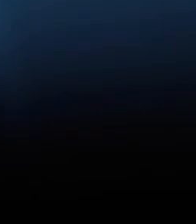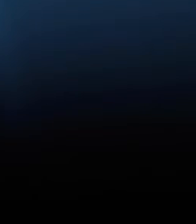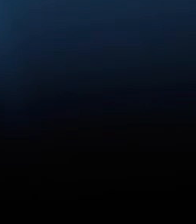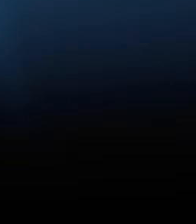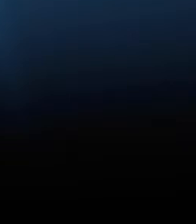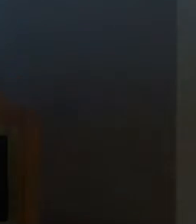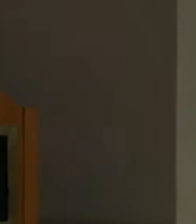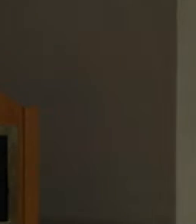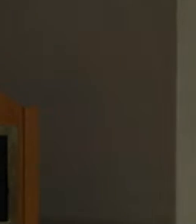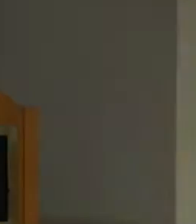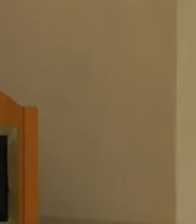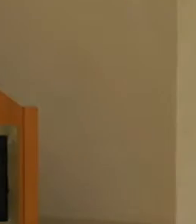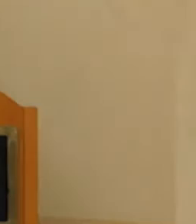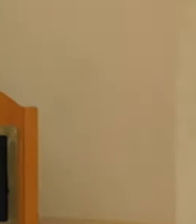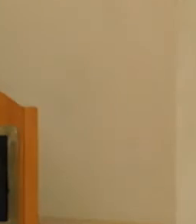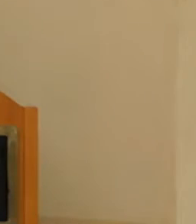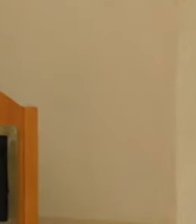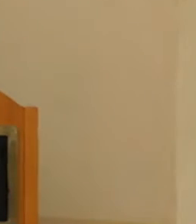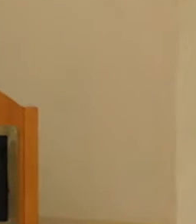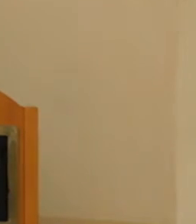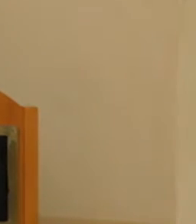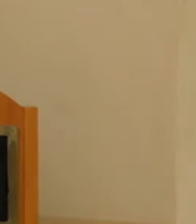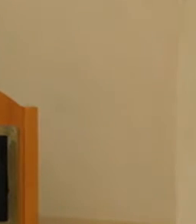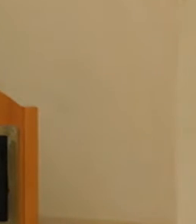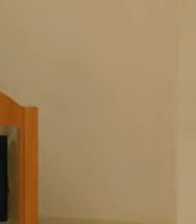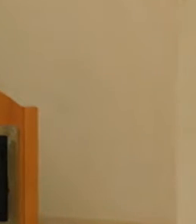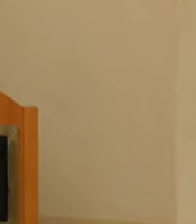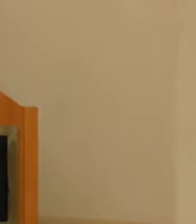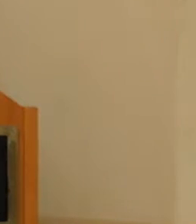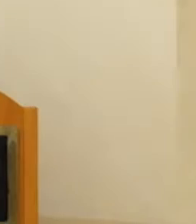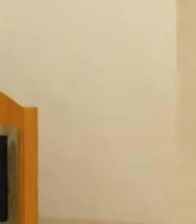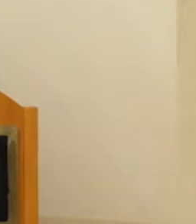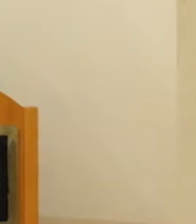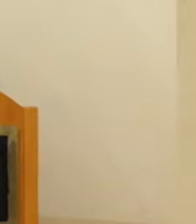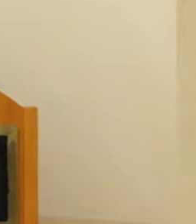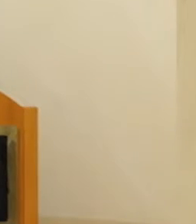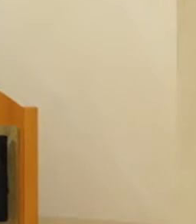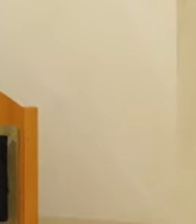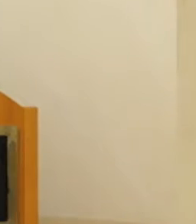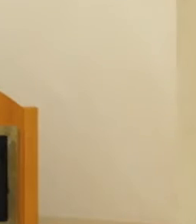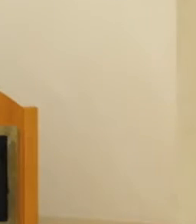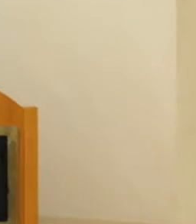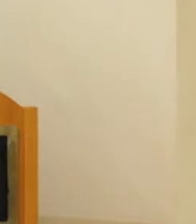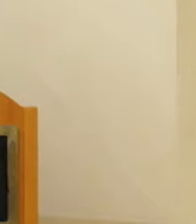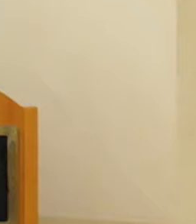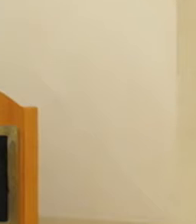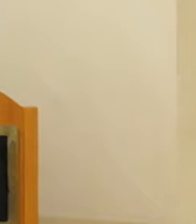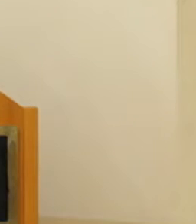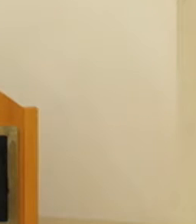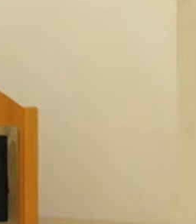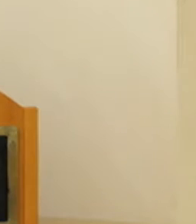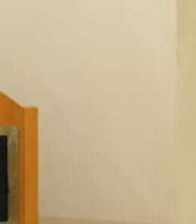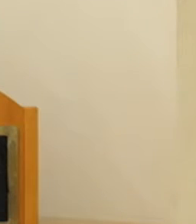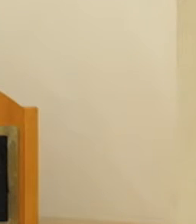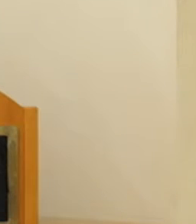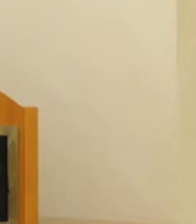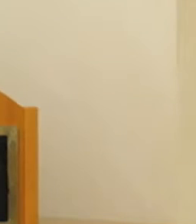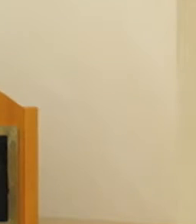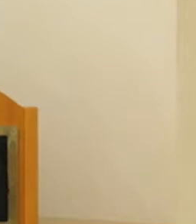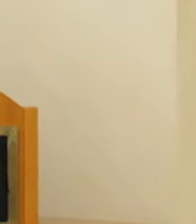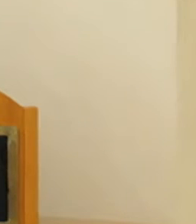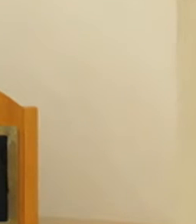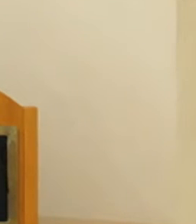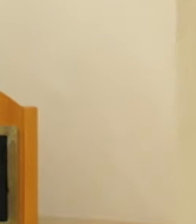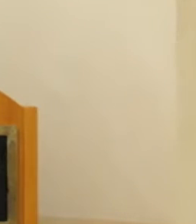Vocês viram aí a importância de um projeto social, que é dentro de um posto de saúde ali no Hortência, o engajamento que